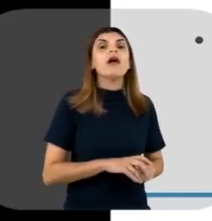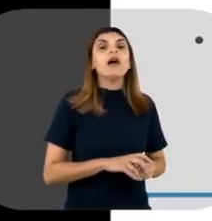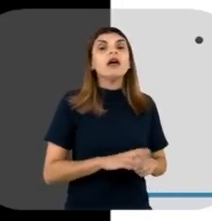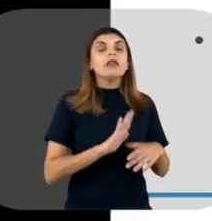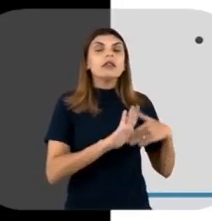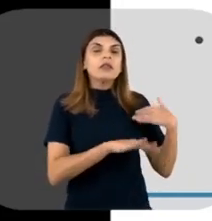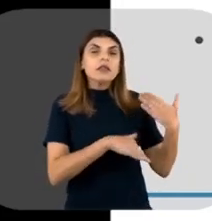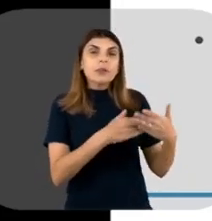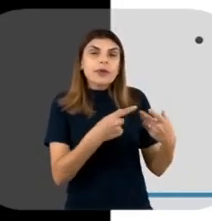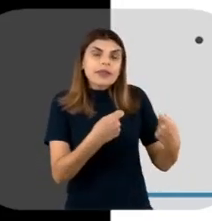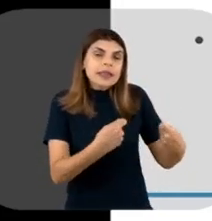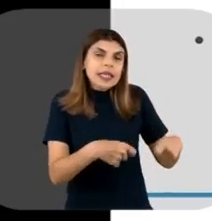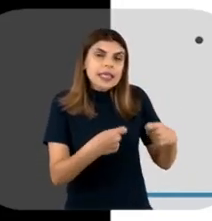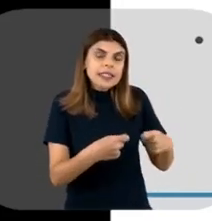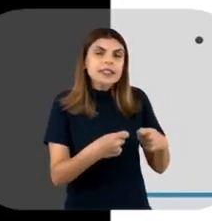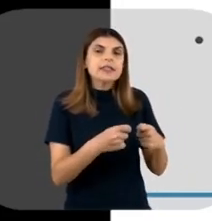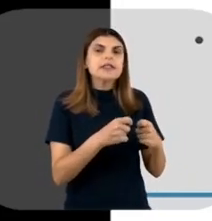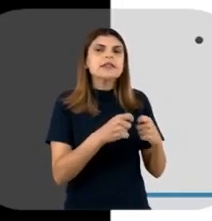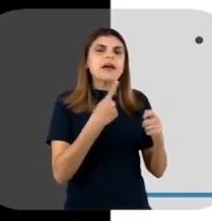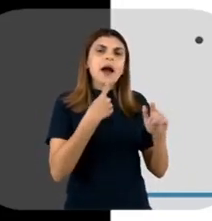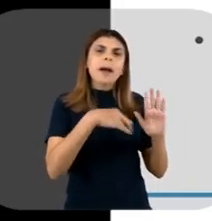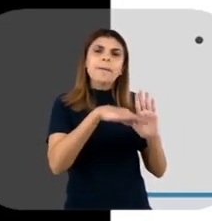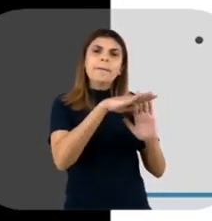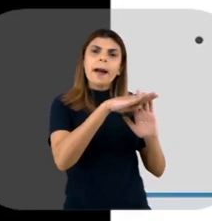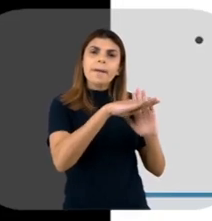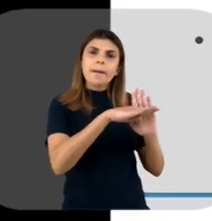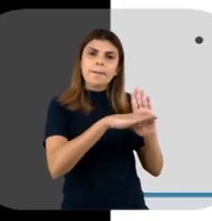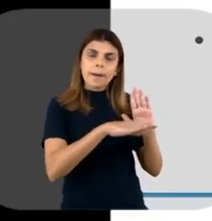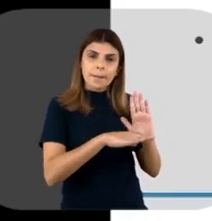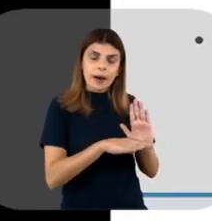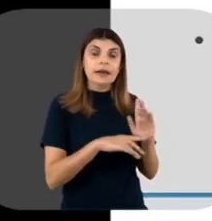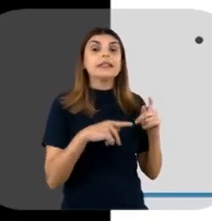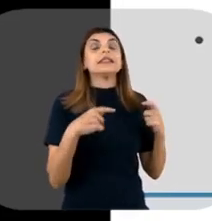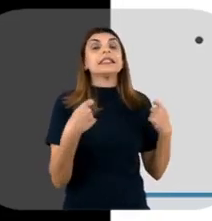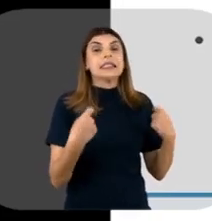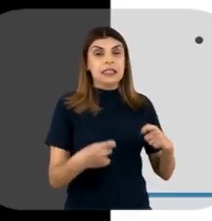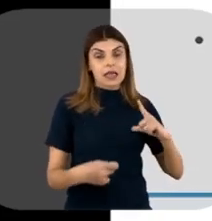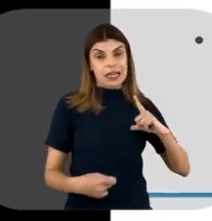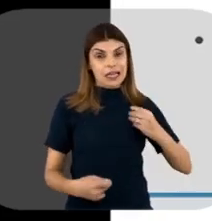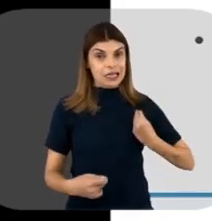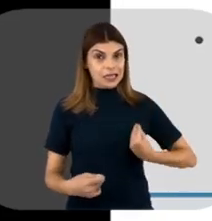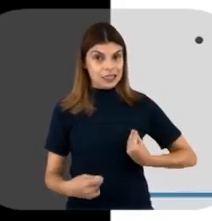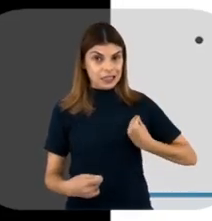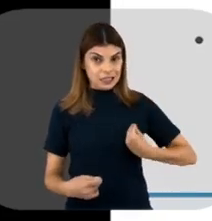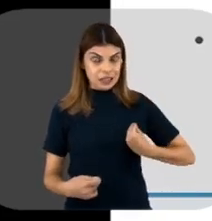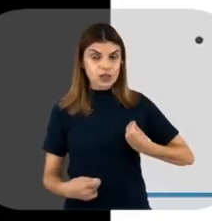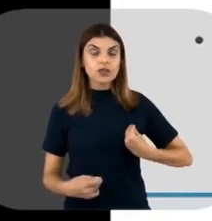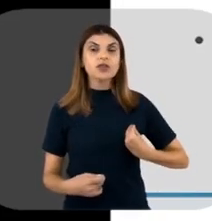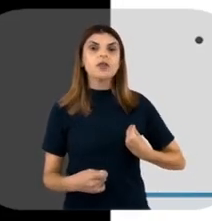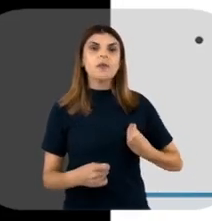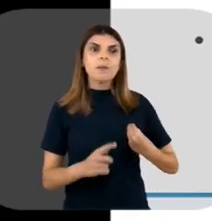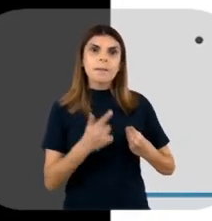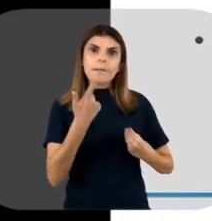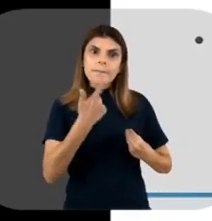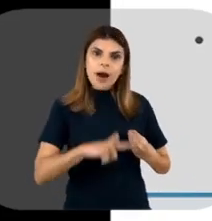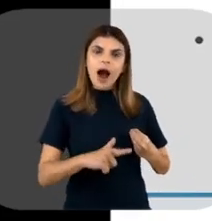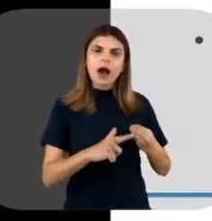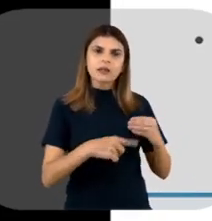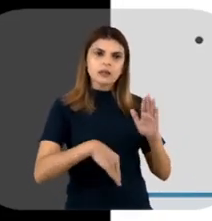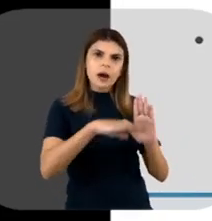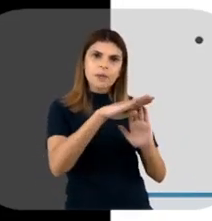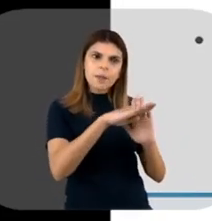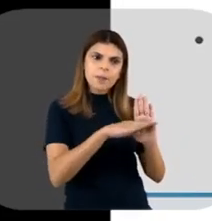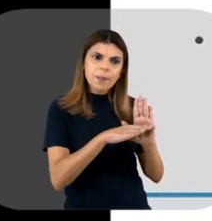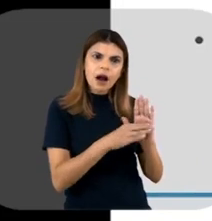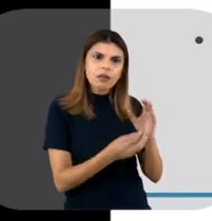em seguida, é necessário escalonar essas etapas. Ou seja, é necessário que exista um aumento de escala